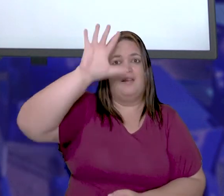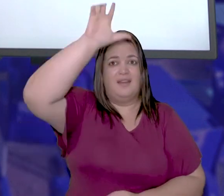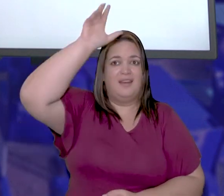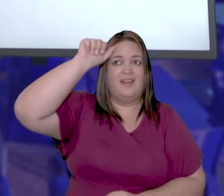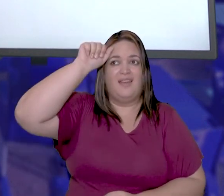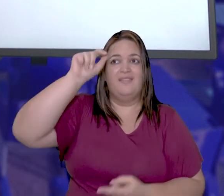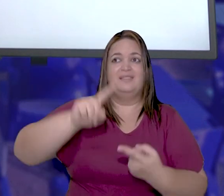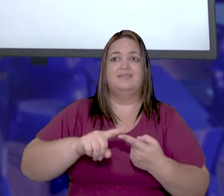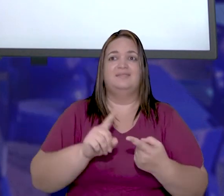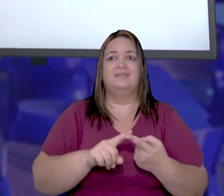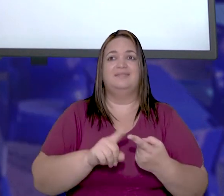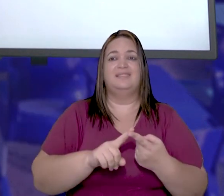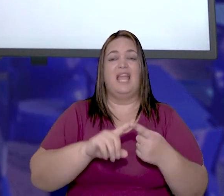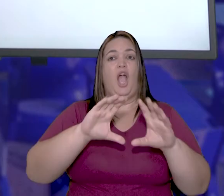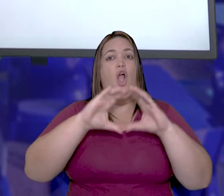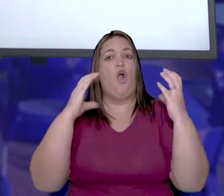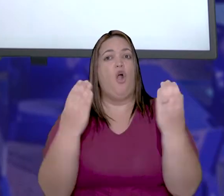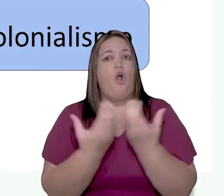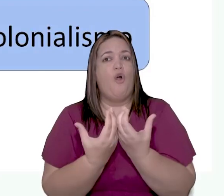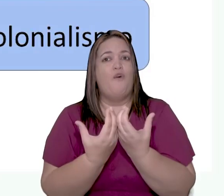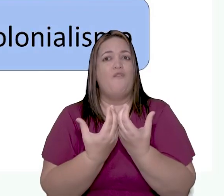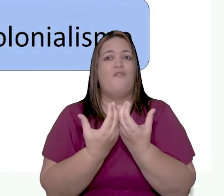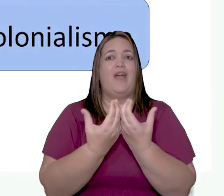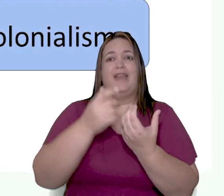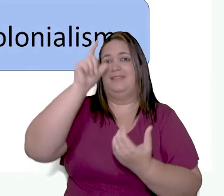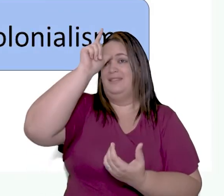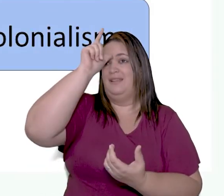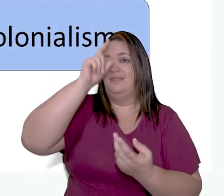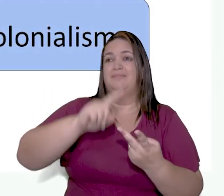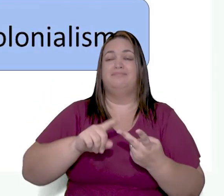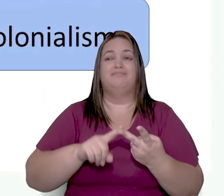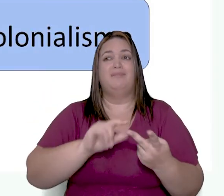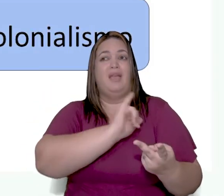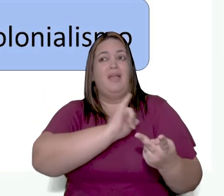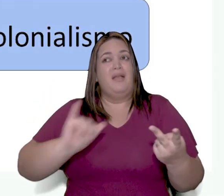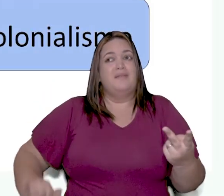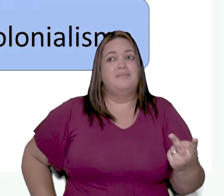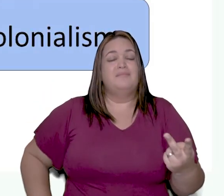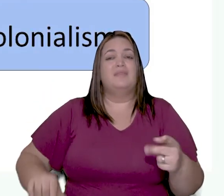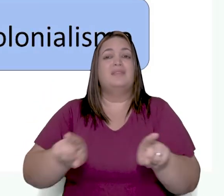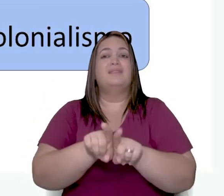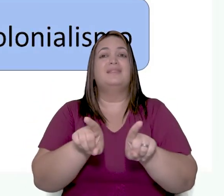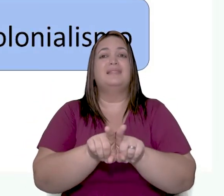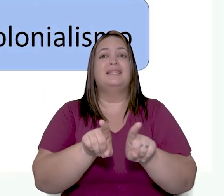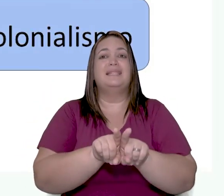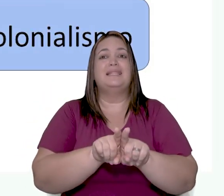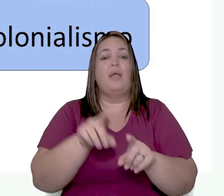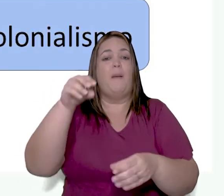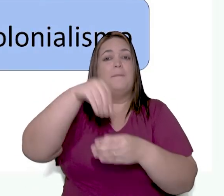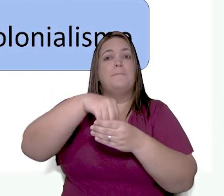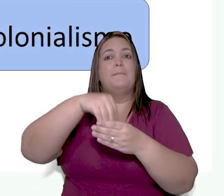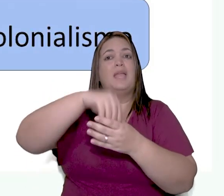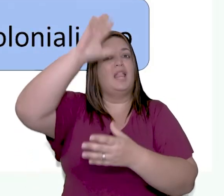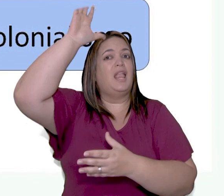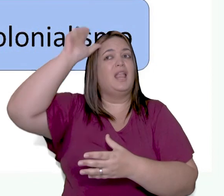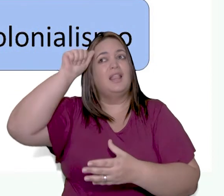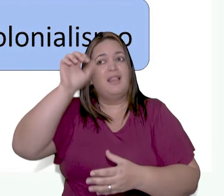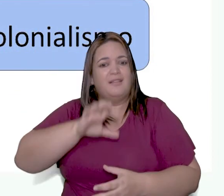aula de hoje nós trabalhamos regionalização da África, conferência de Berlim, o